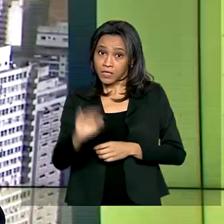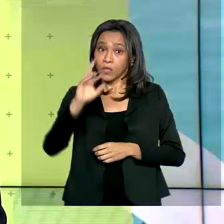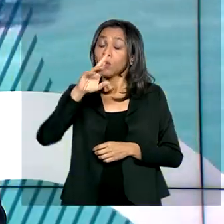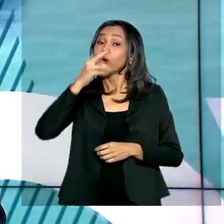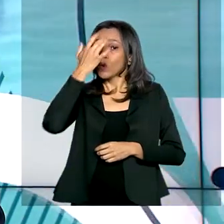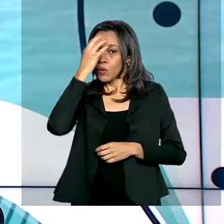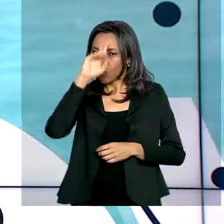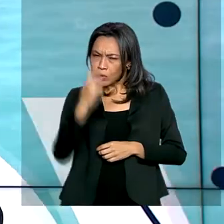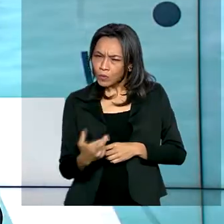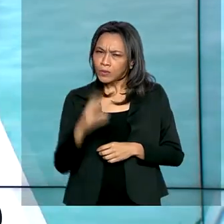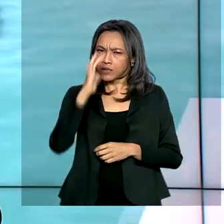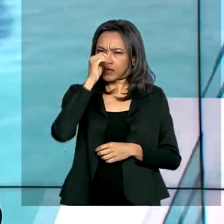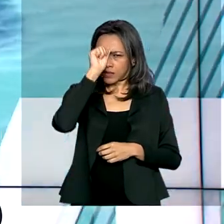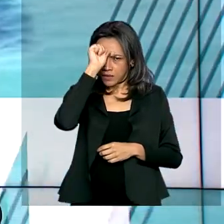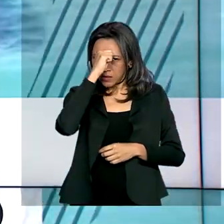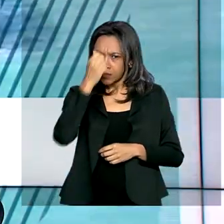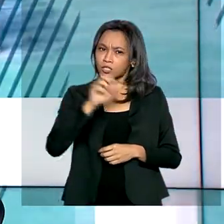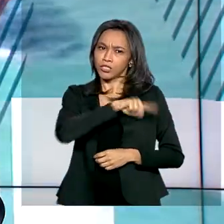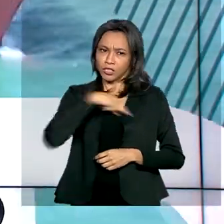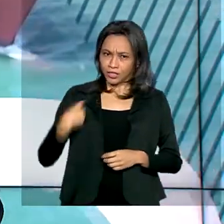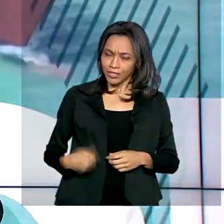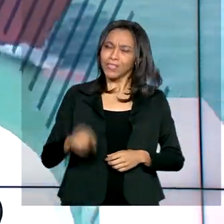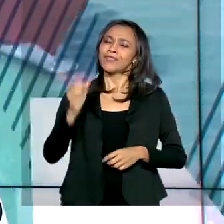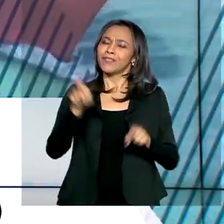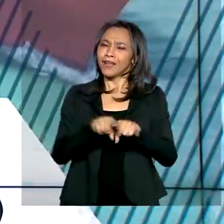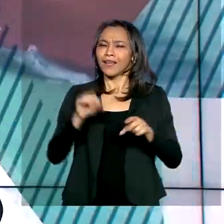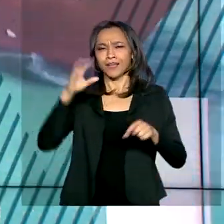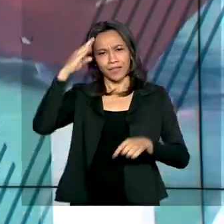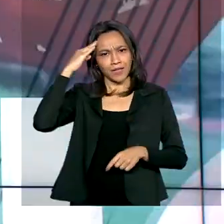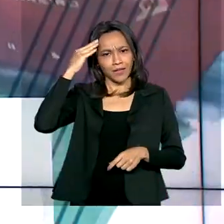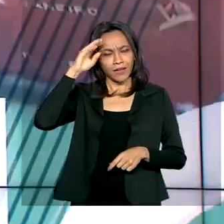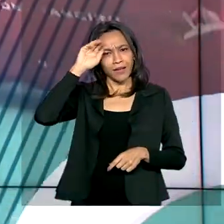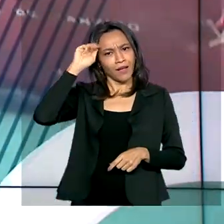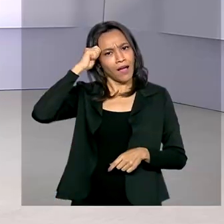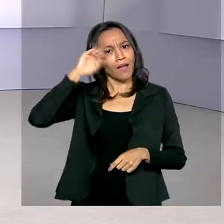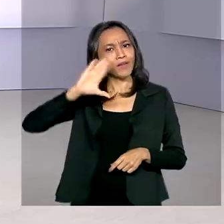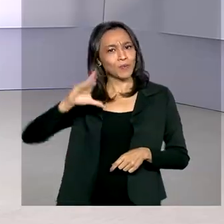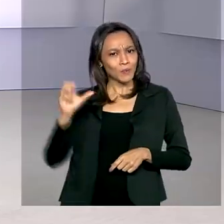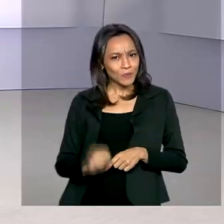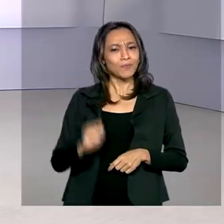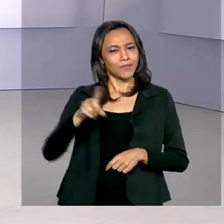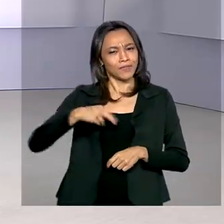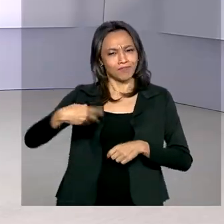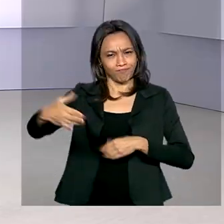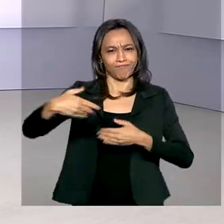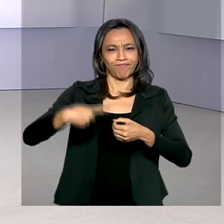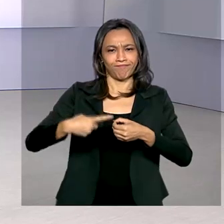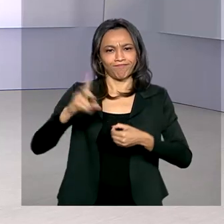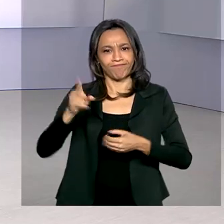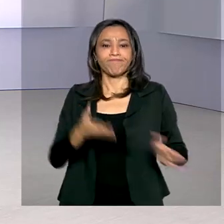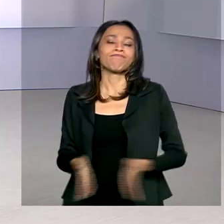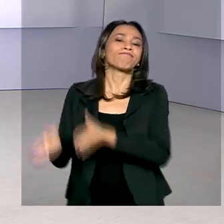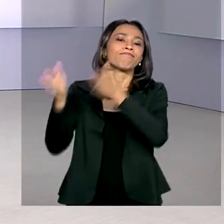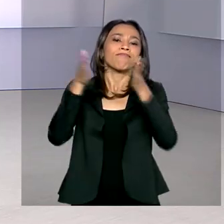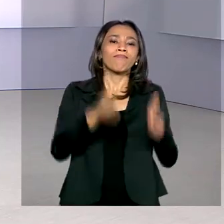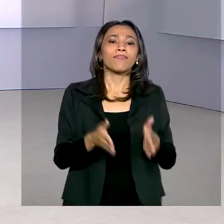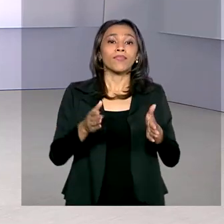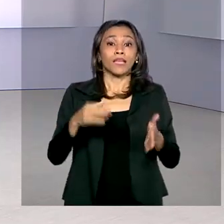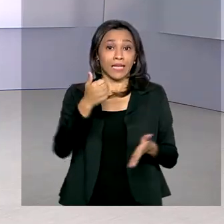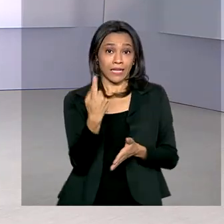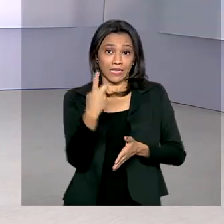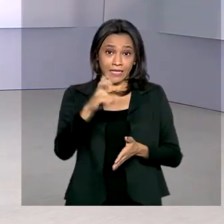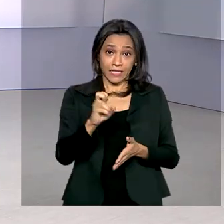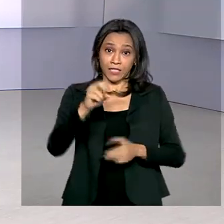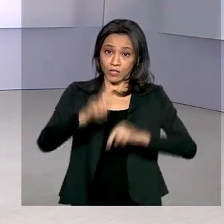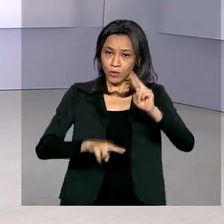do Sul. O encontro será no mês que vem na cidade russa de São Petersburgo. 15 de junho marca o Dia Mundial de